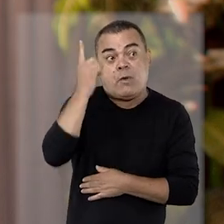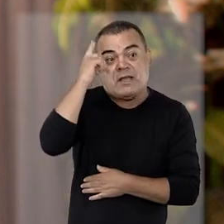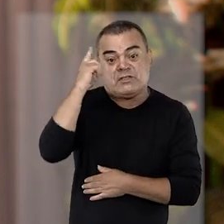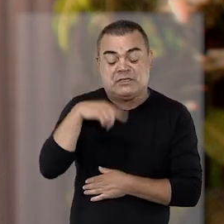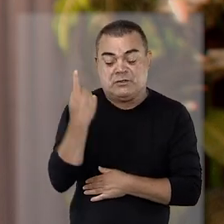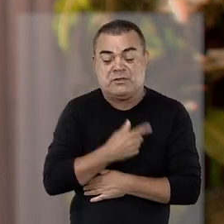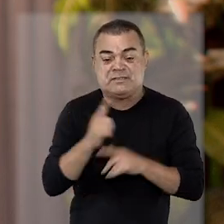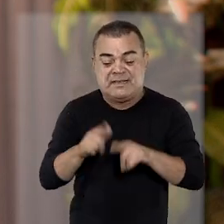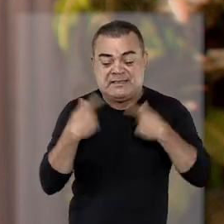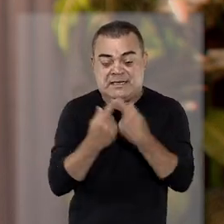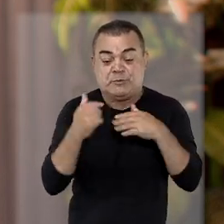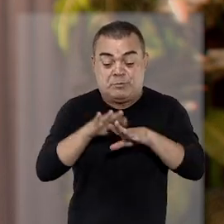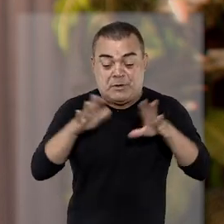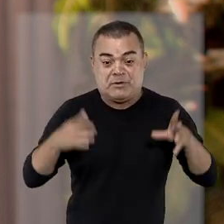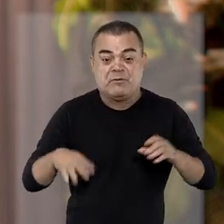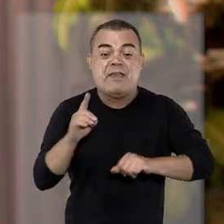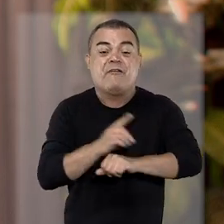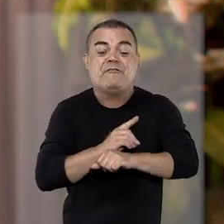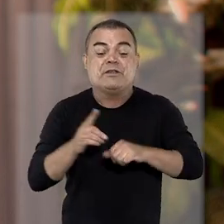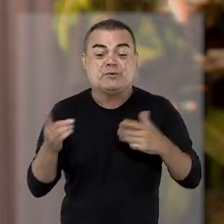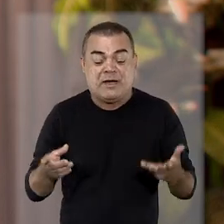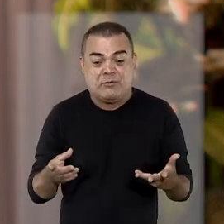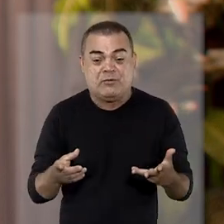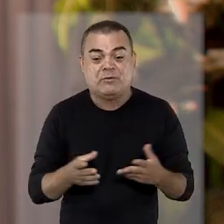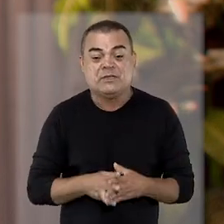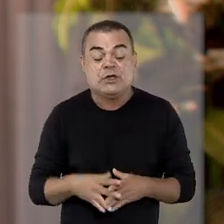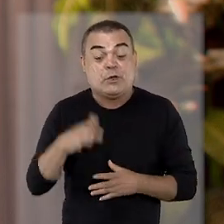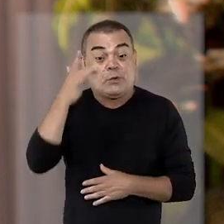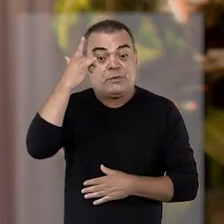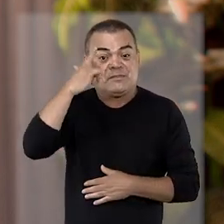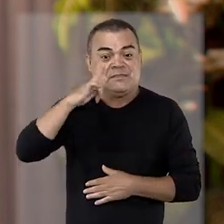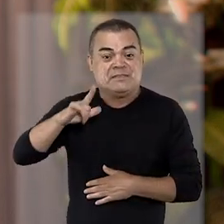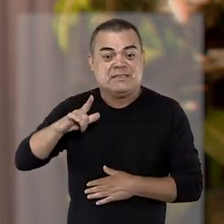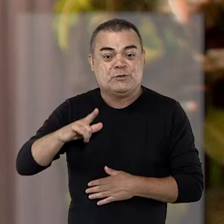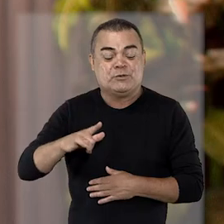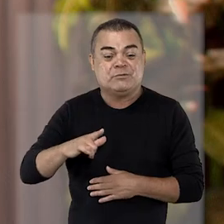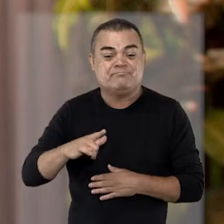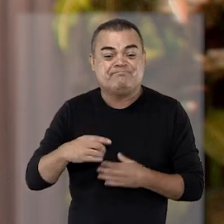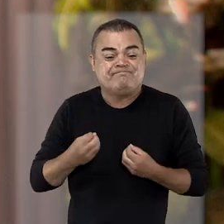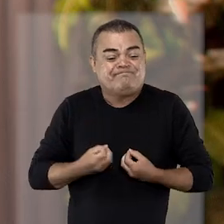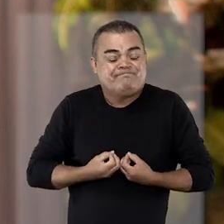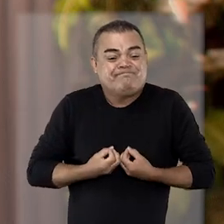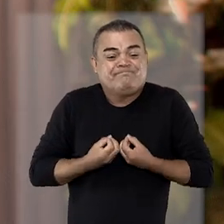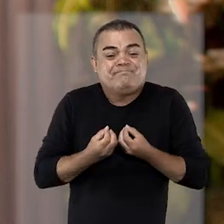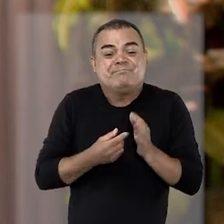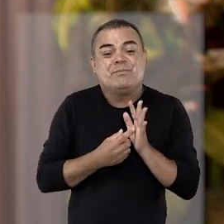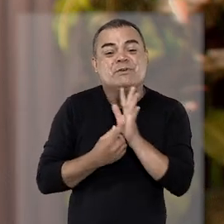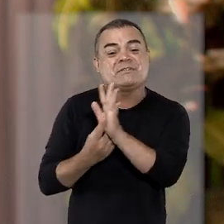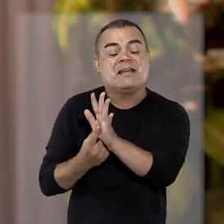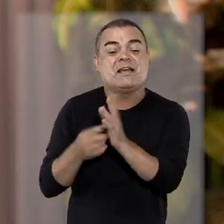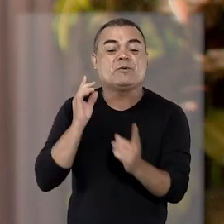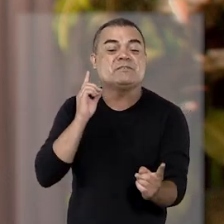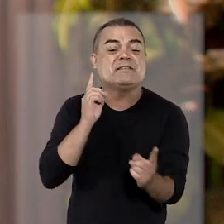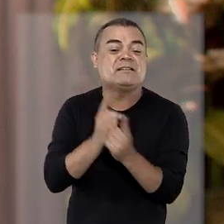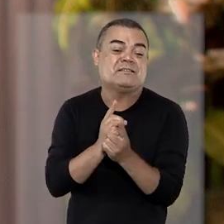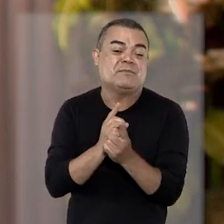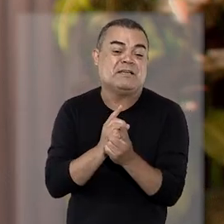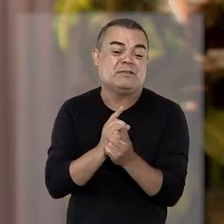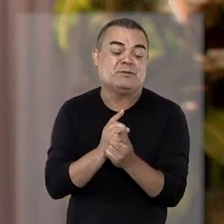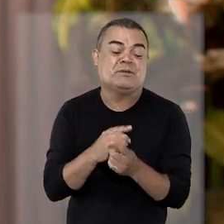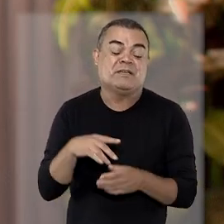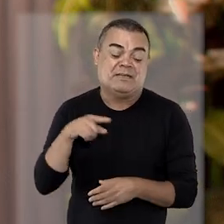E eu acho que a nossa equipe do Balcão Virtual, ela conseguiu expressar, a partir dos